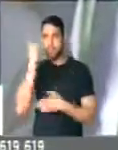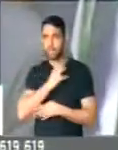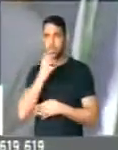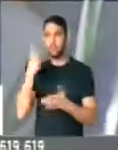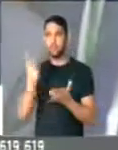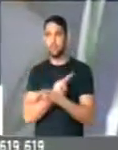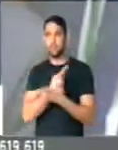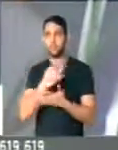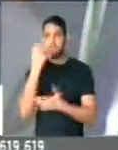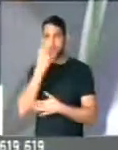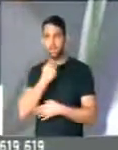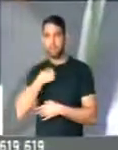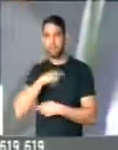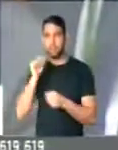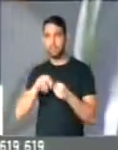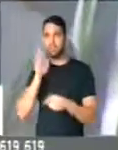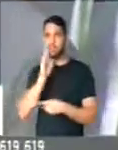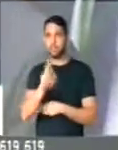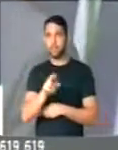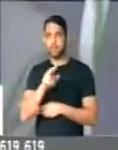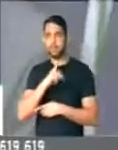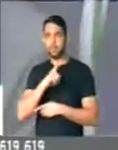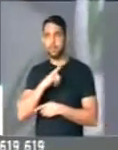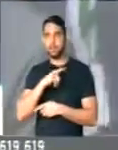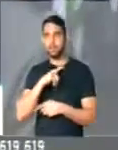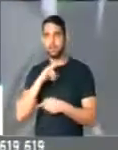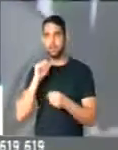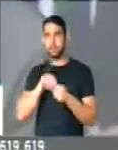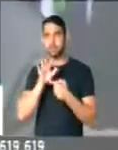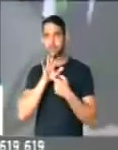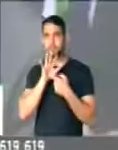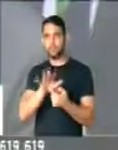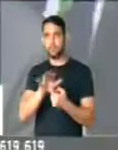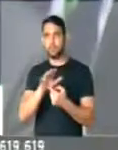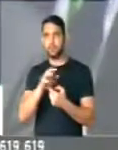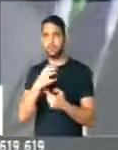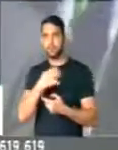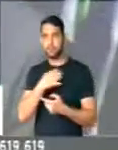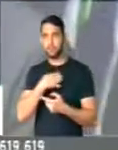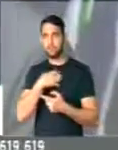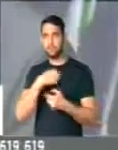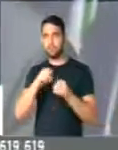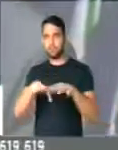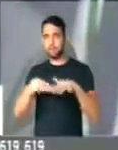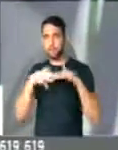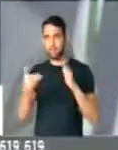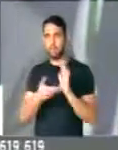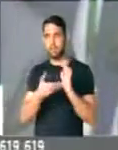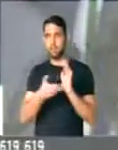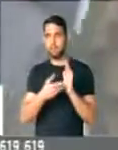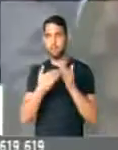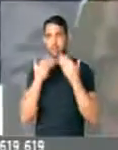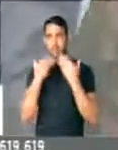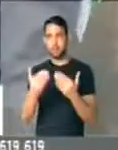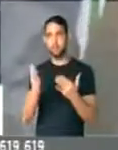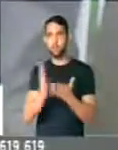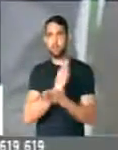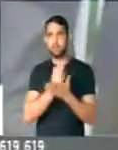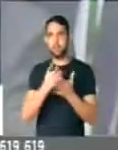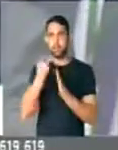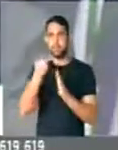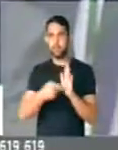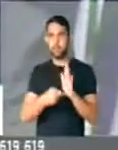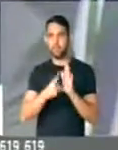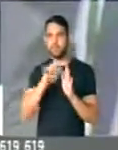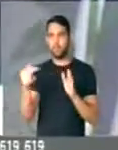grave. Se é grave, nós temos que responder. E esse aceno, esse gesto, o plenário da Câmara está dando para um